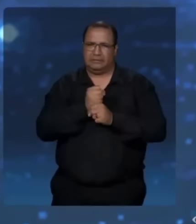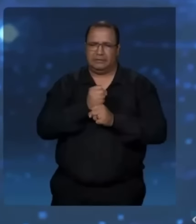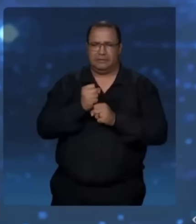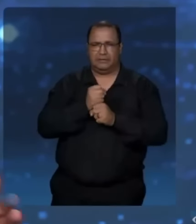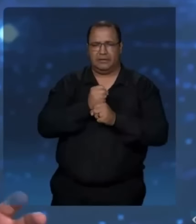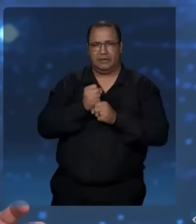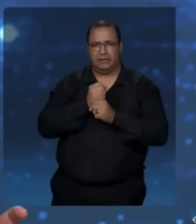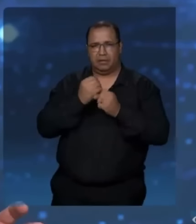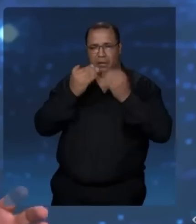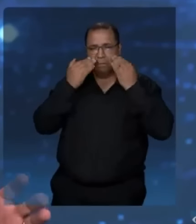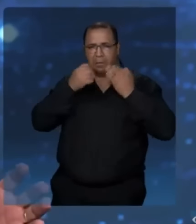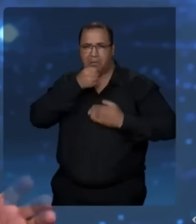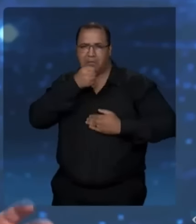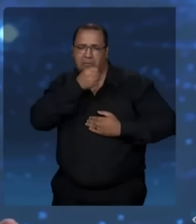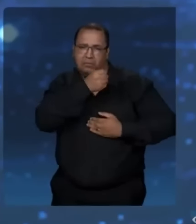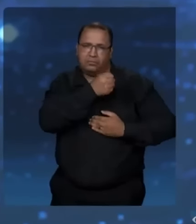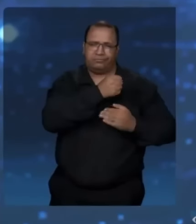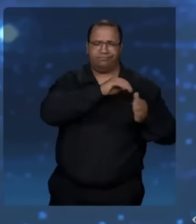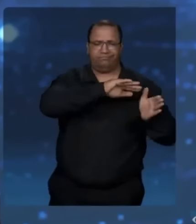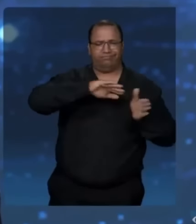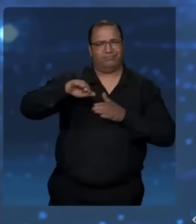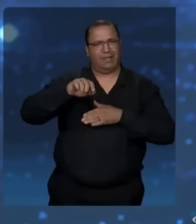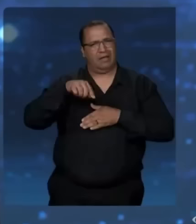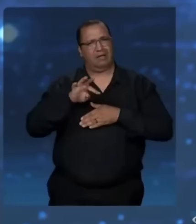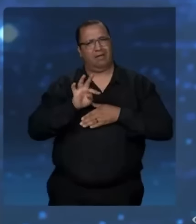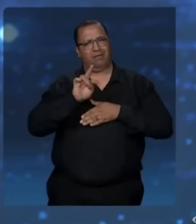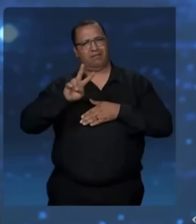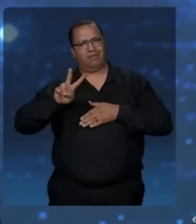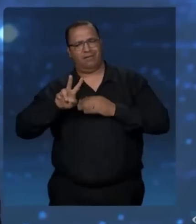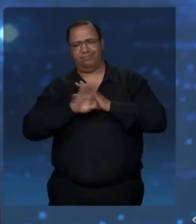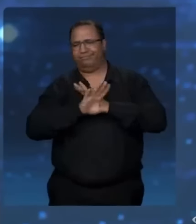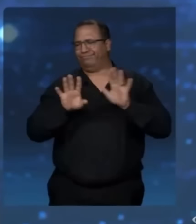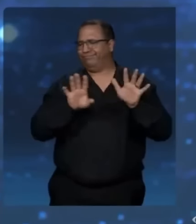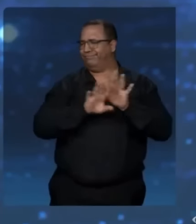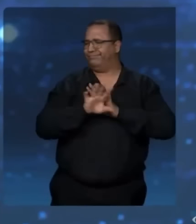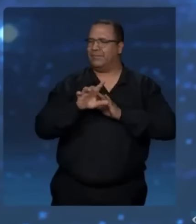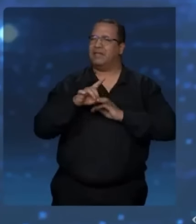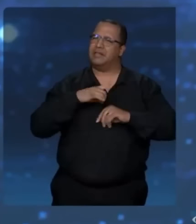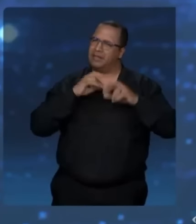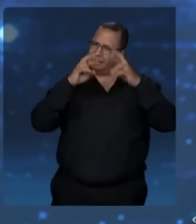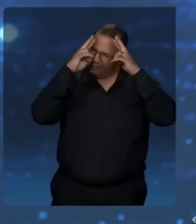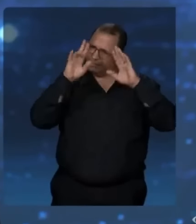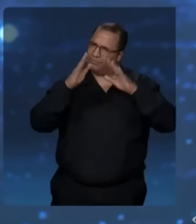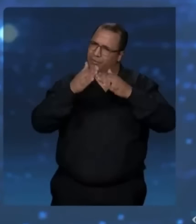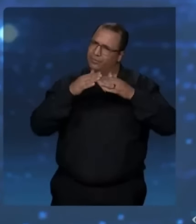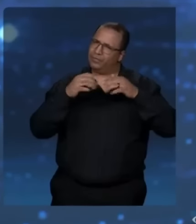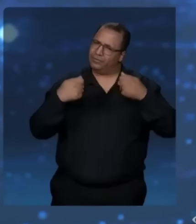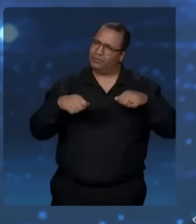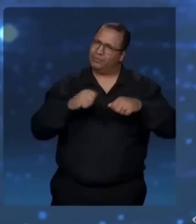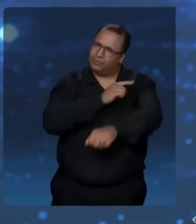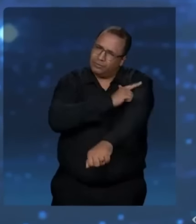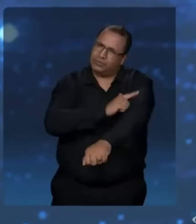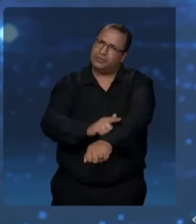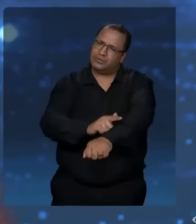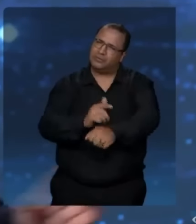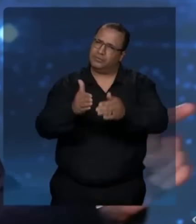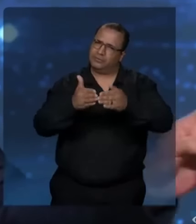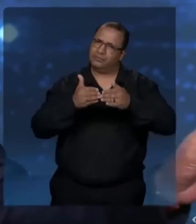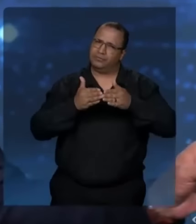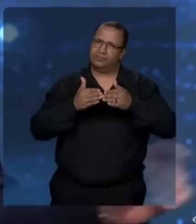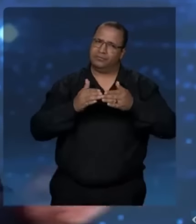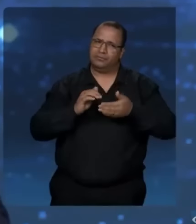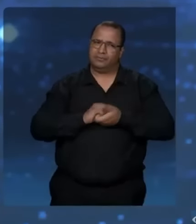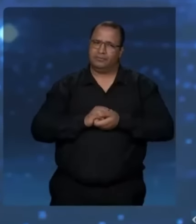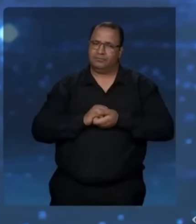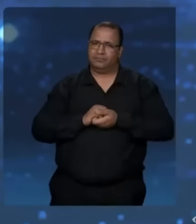um programa de televisão. Tenha respeito, candidato. Tenha respeito. Candidato da Atena, garantida a E vai ganhar